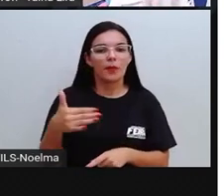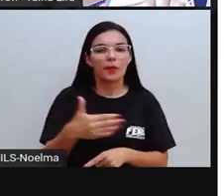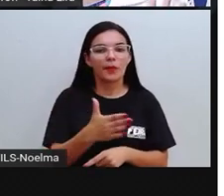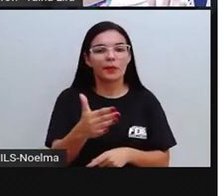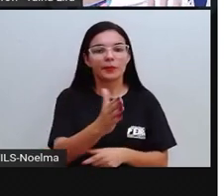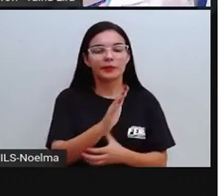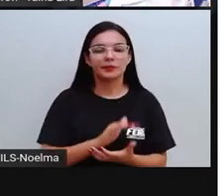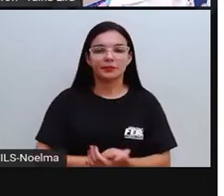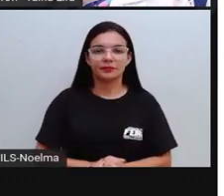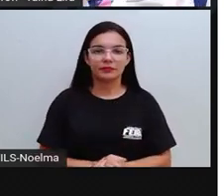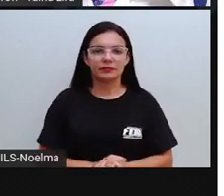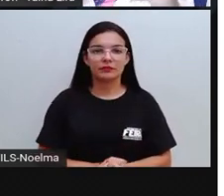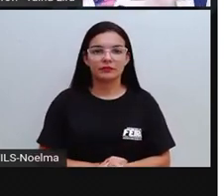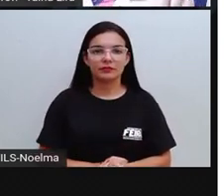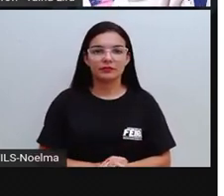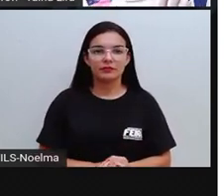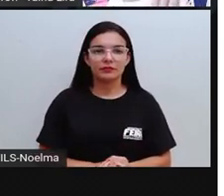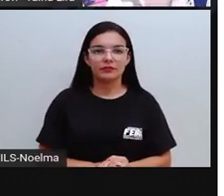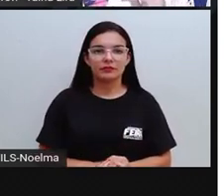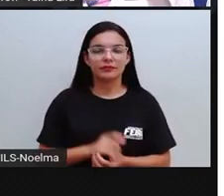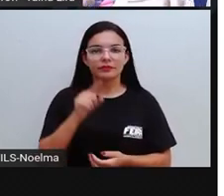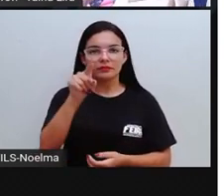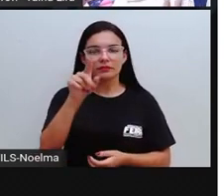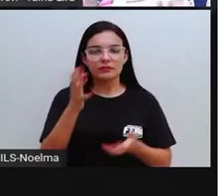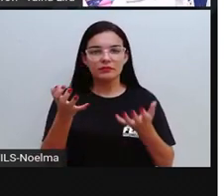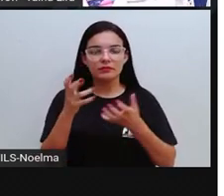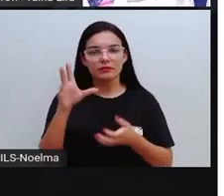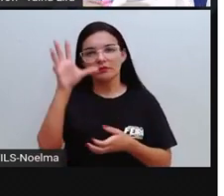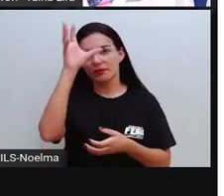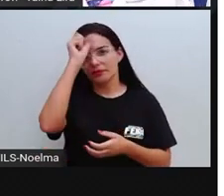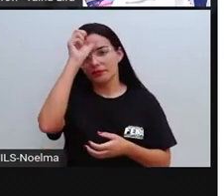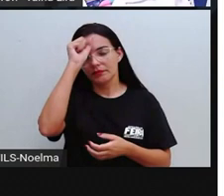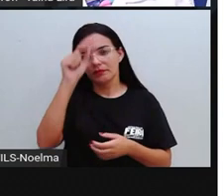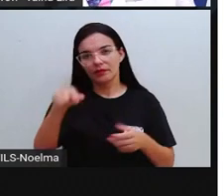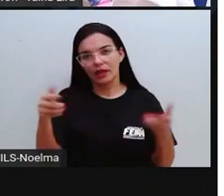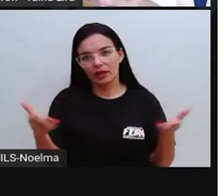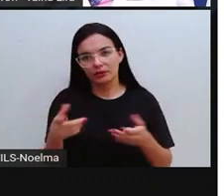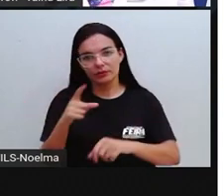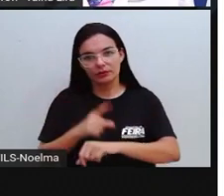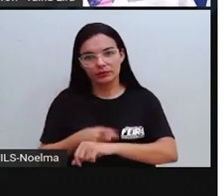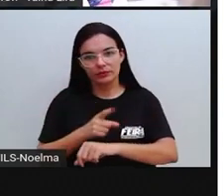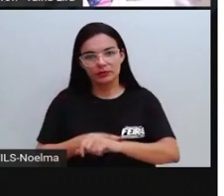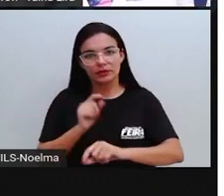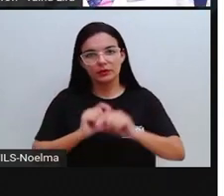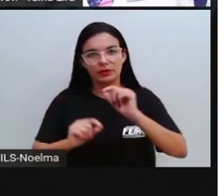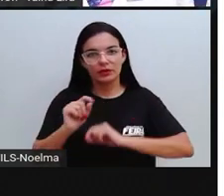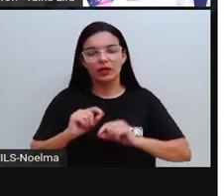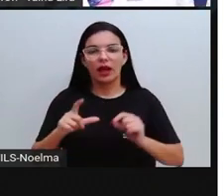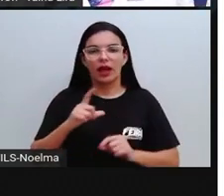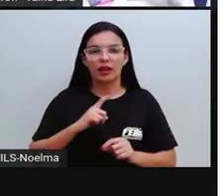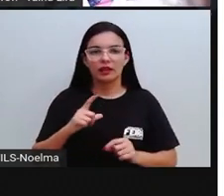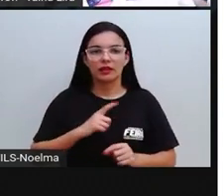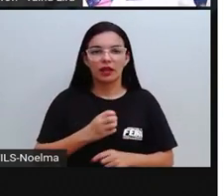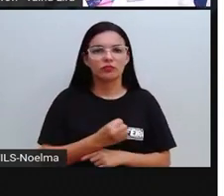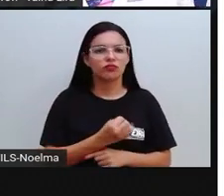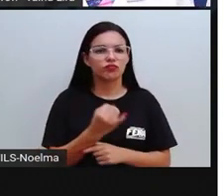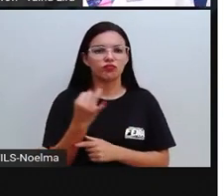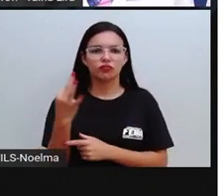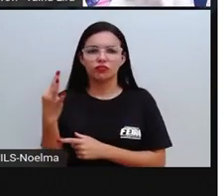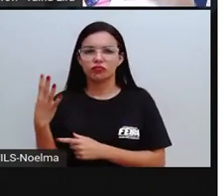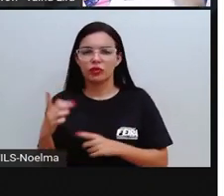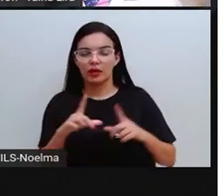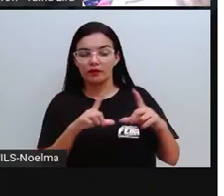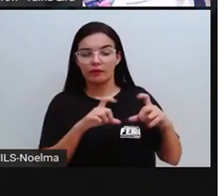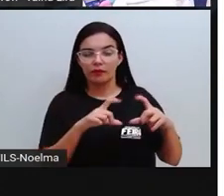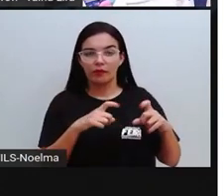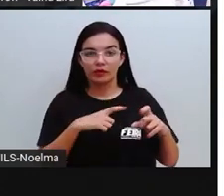tudo direitinho, tá? O que a PRO quer que o segundo ano entenda nesse momento é que existem, né, todas essas imagens aí